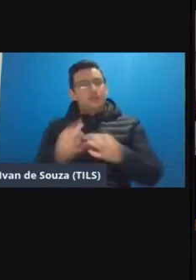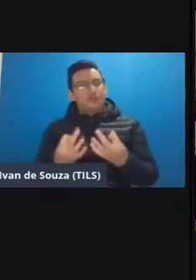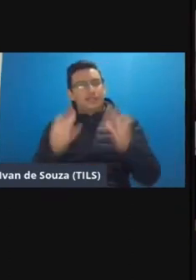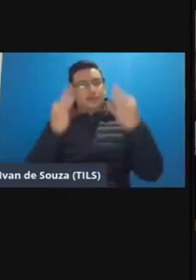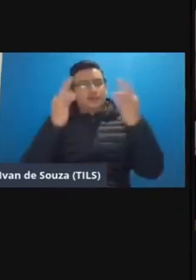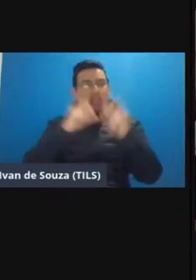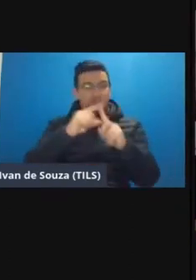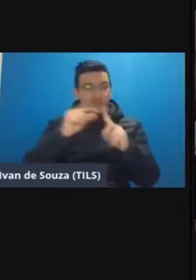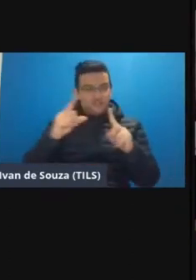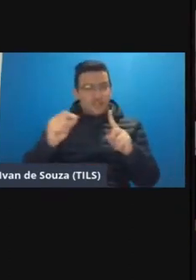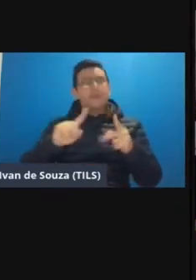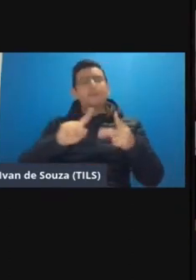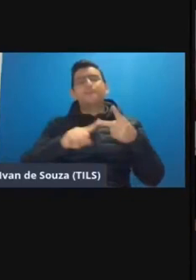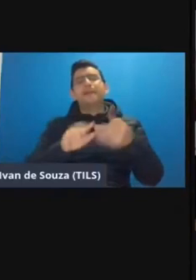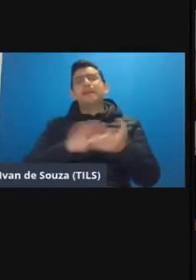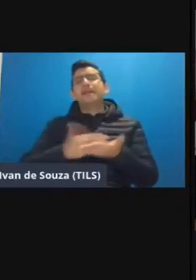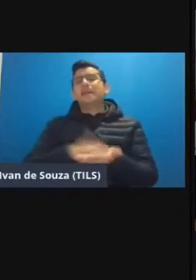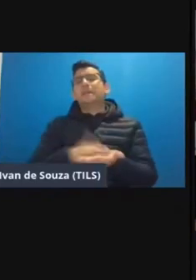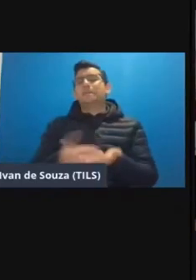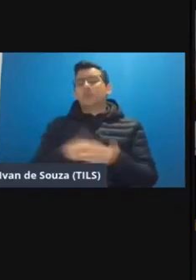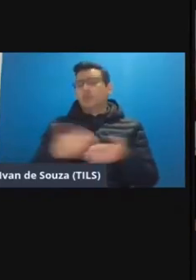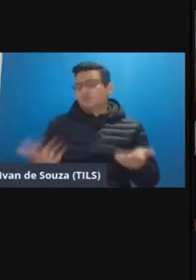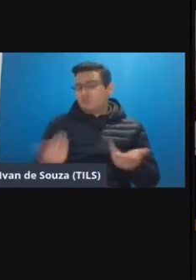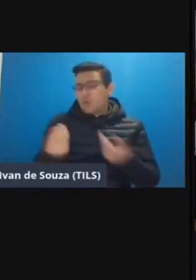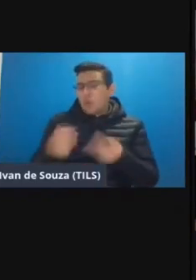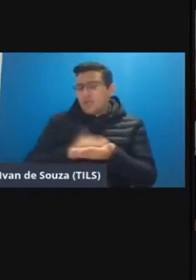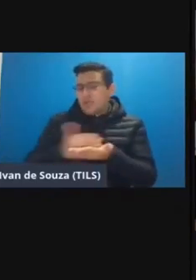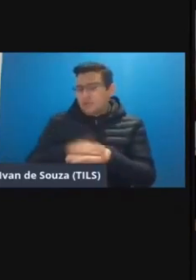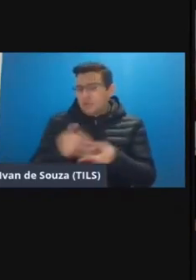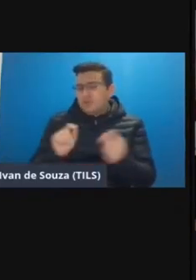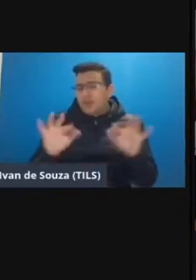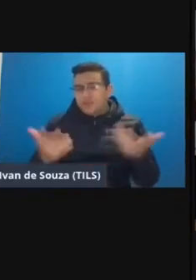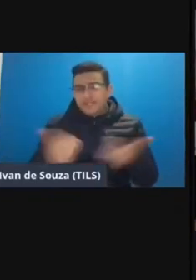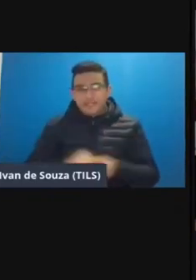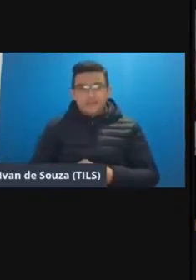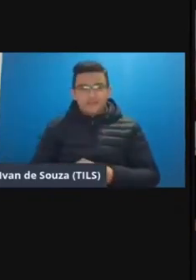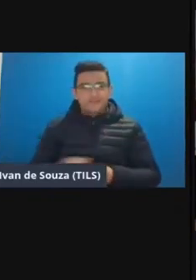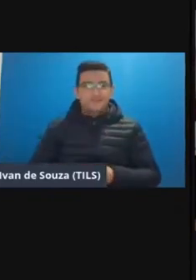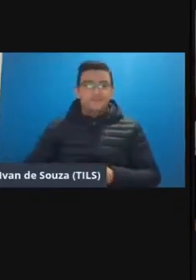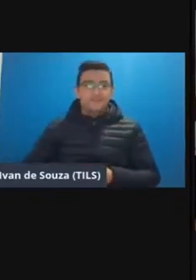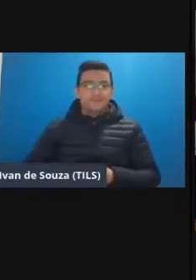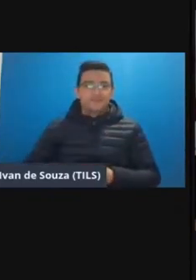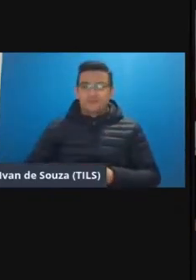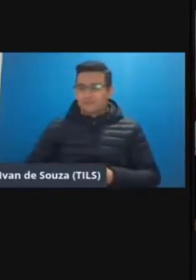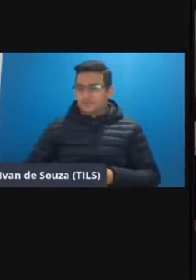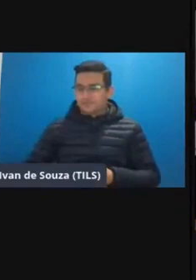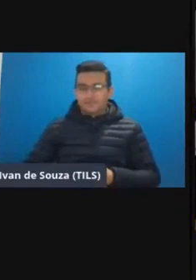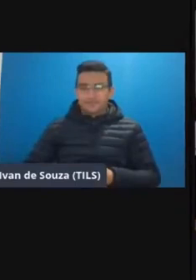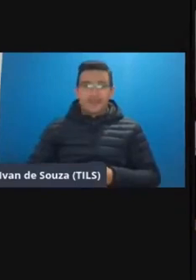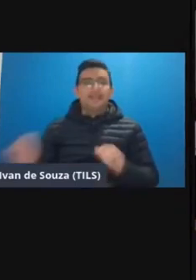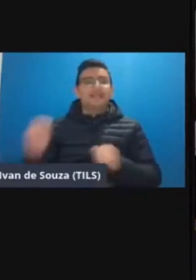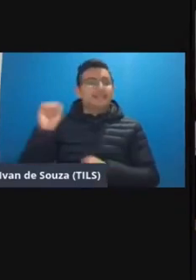digitais e o ensino híbrido a gente tem uma definição do ensino híbrido sim Ana nessa nessa